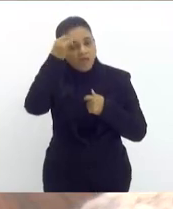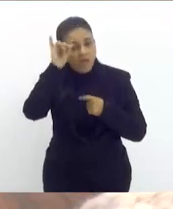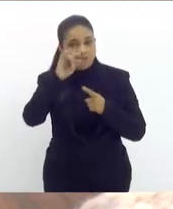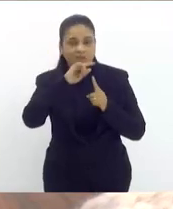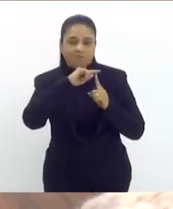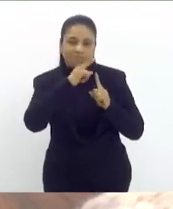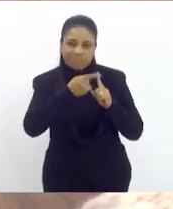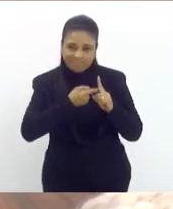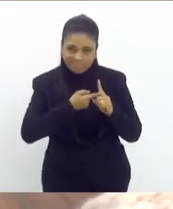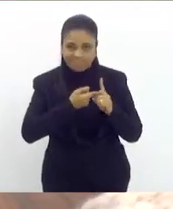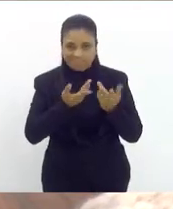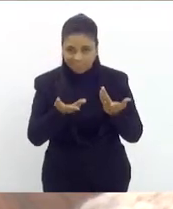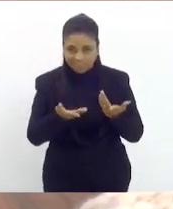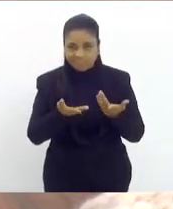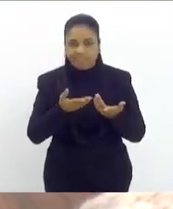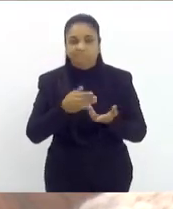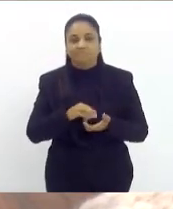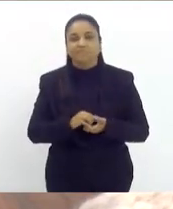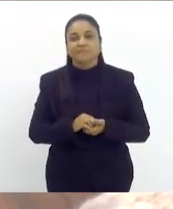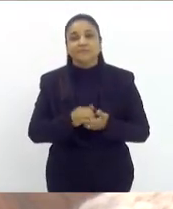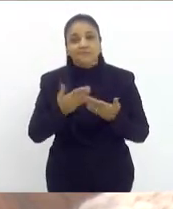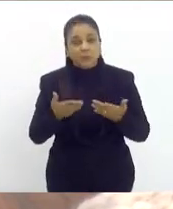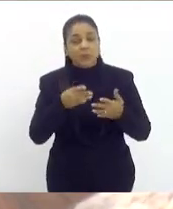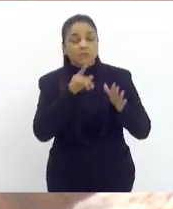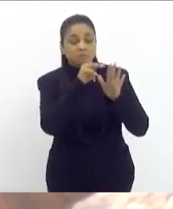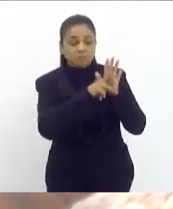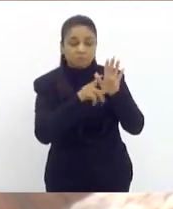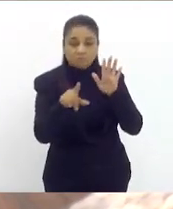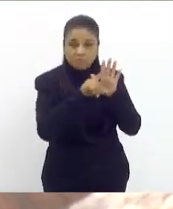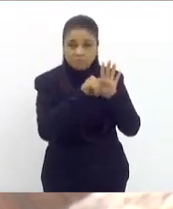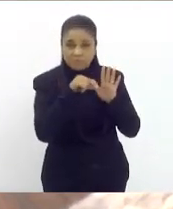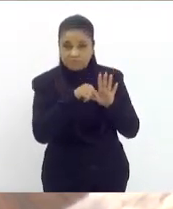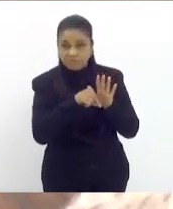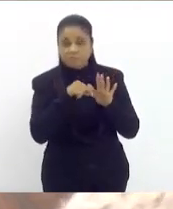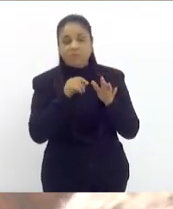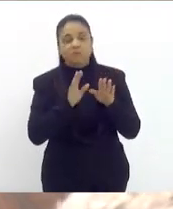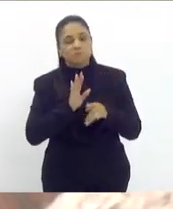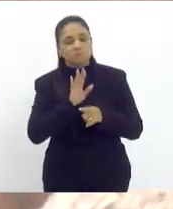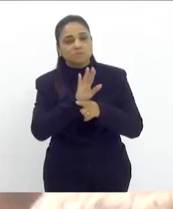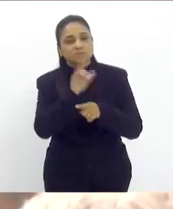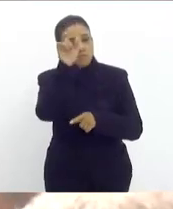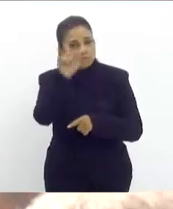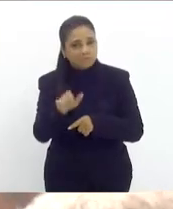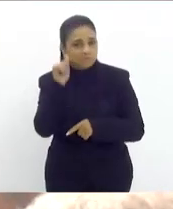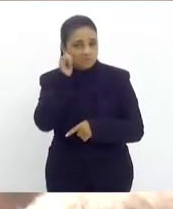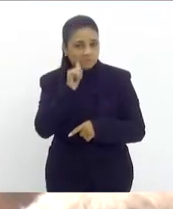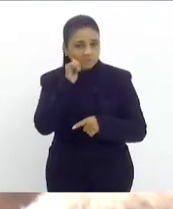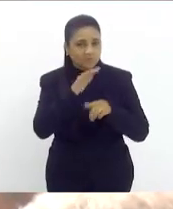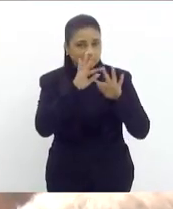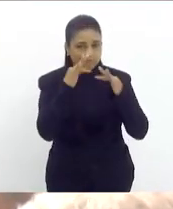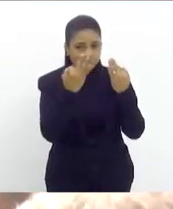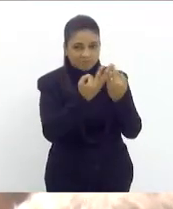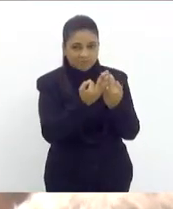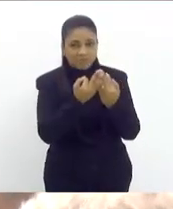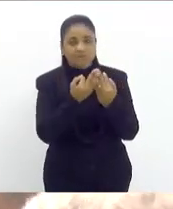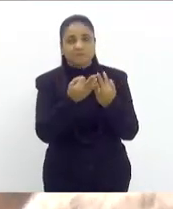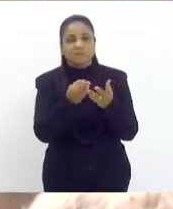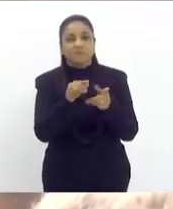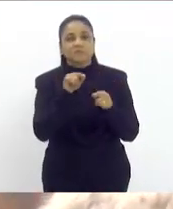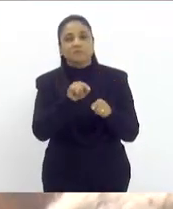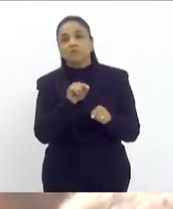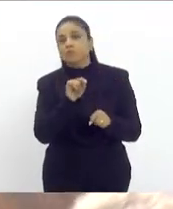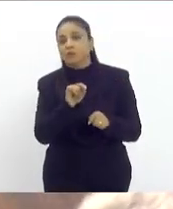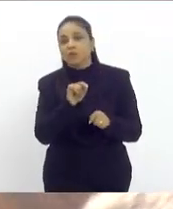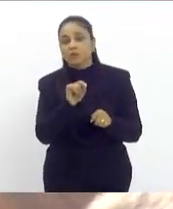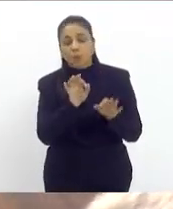das outras providências. Presidente, esse projeto visa contribuir com as mulheres e as famílias para a realização, principalmente,